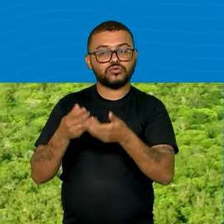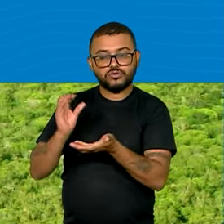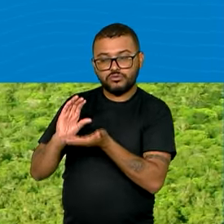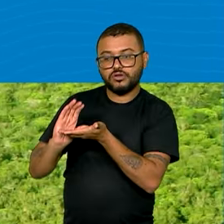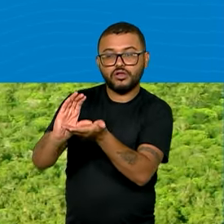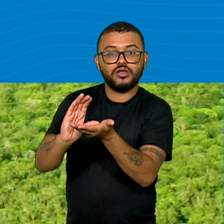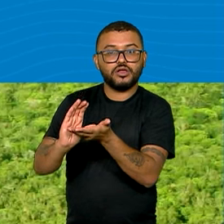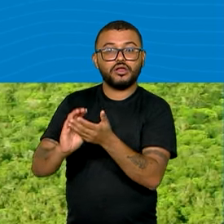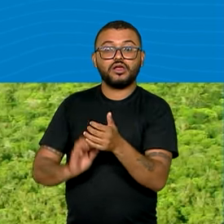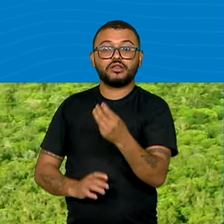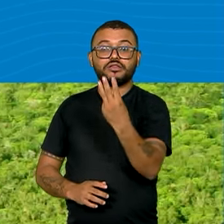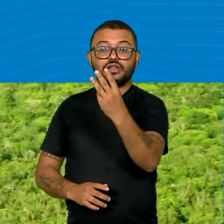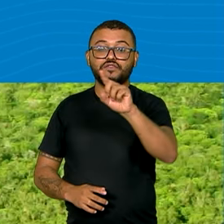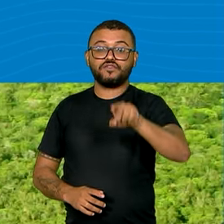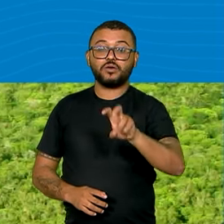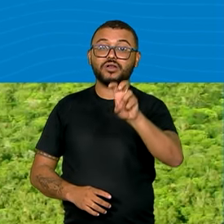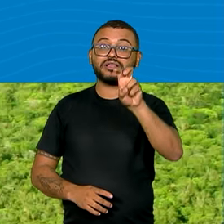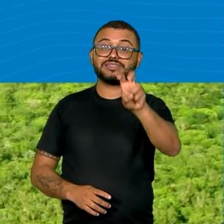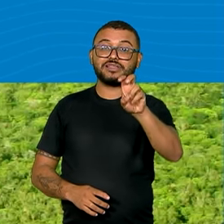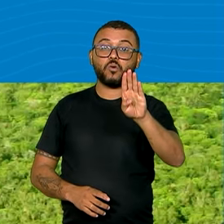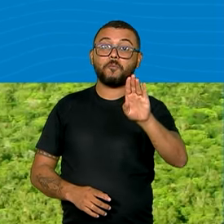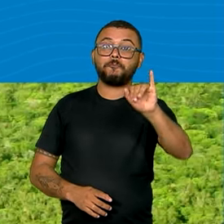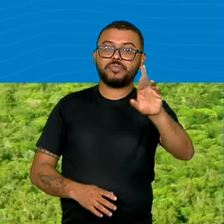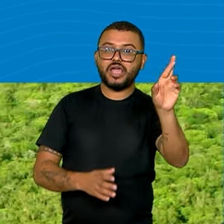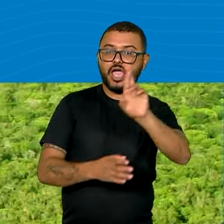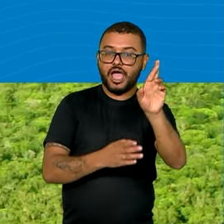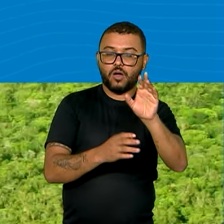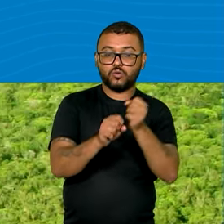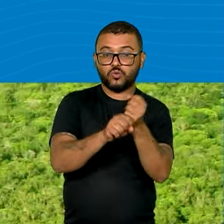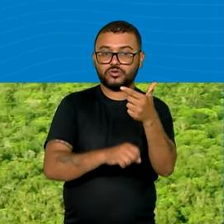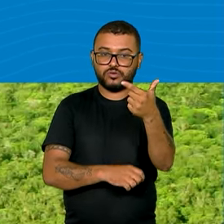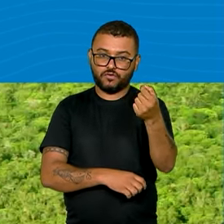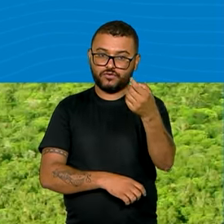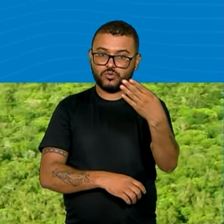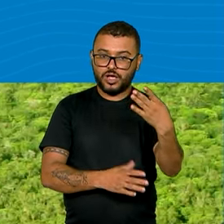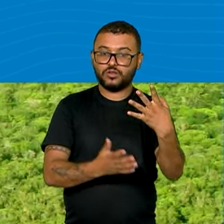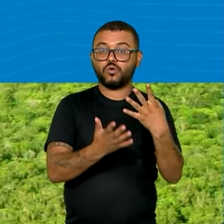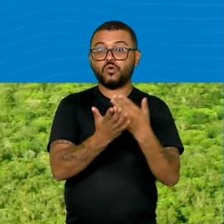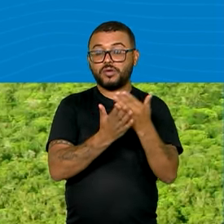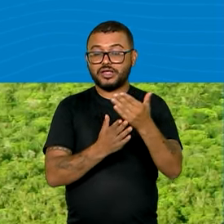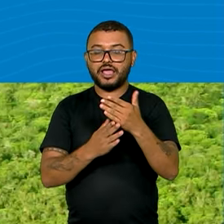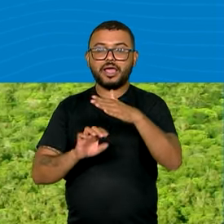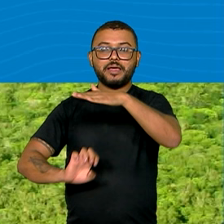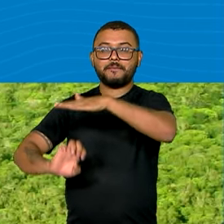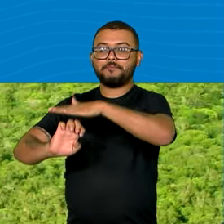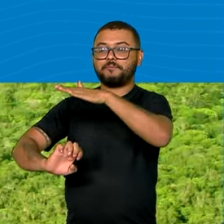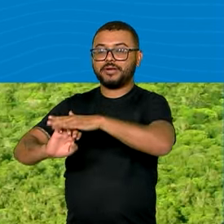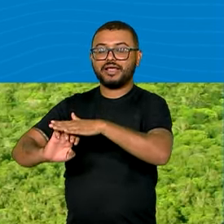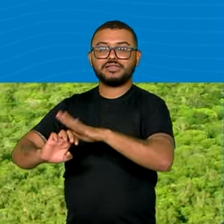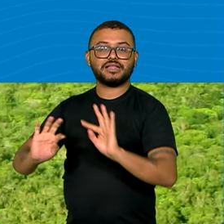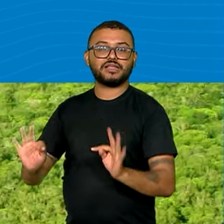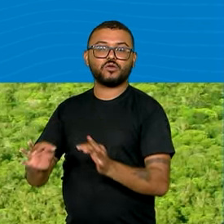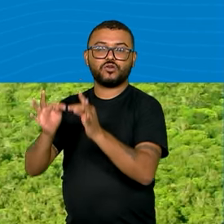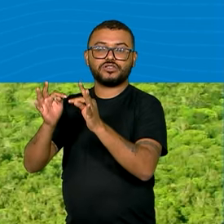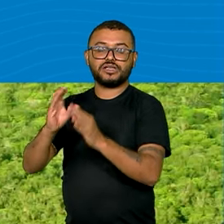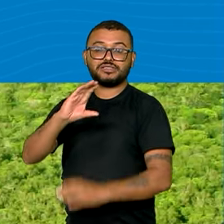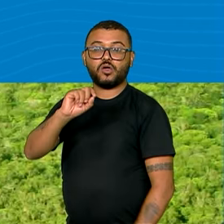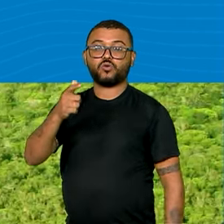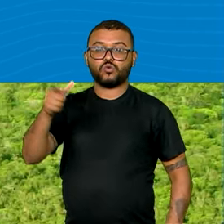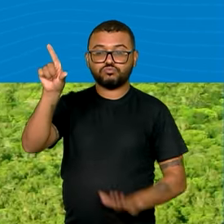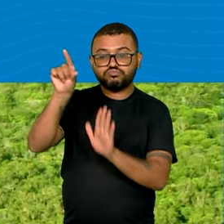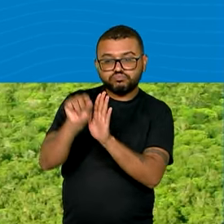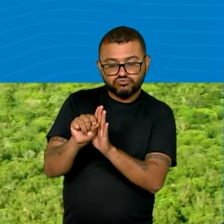fiscal de R$,5 bilhões em 2024 para empresas que investirem em descarbonização.